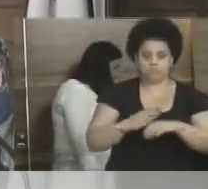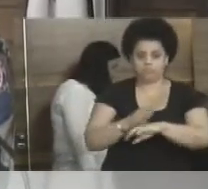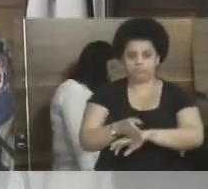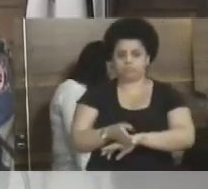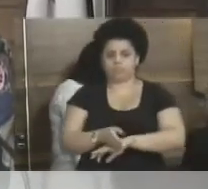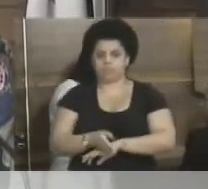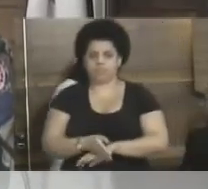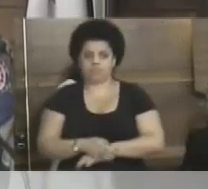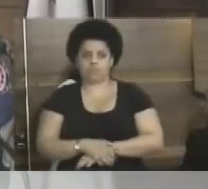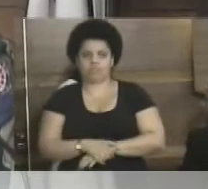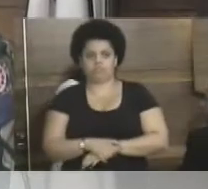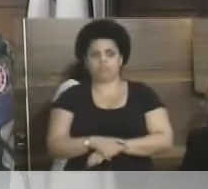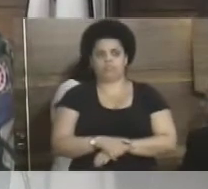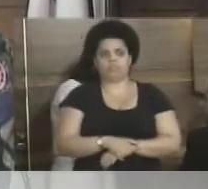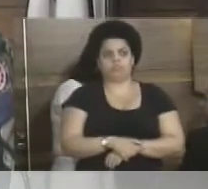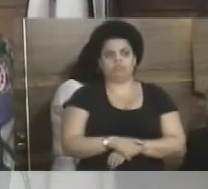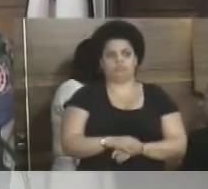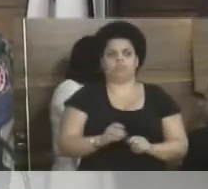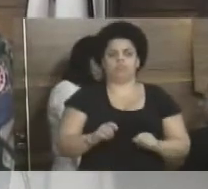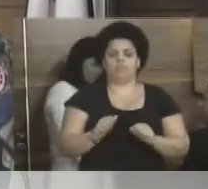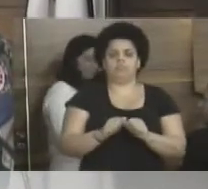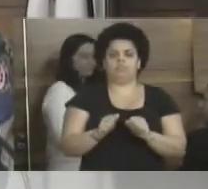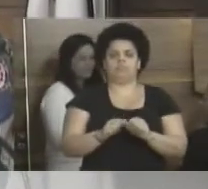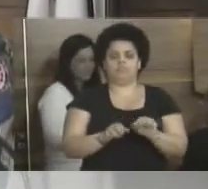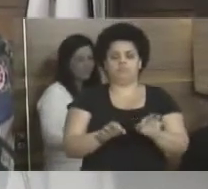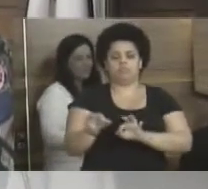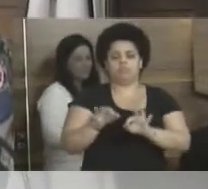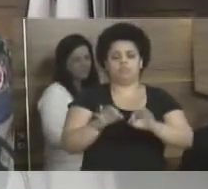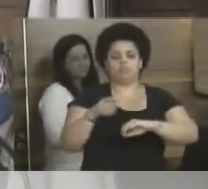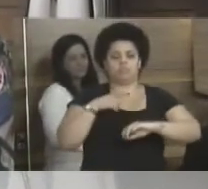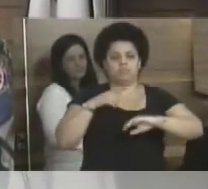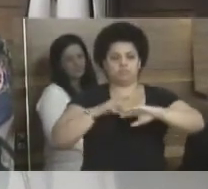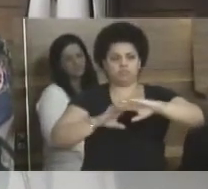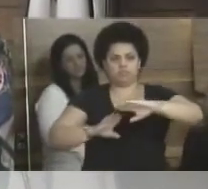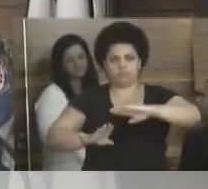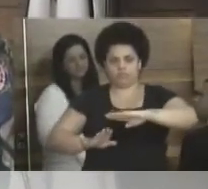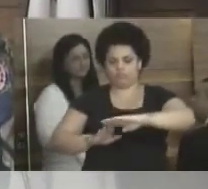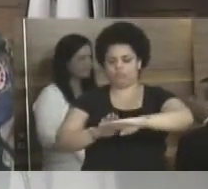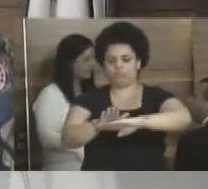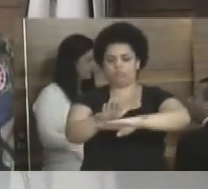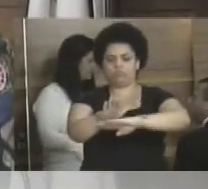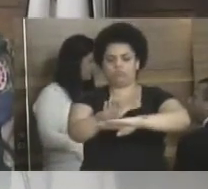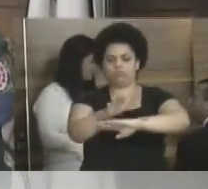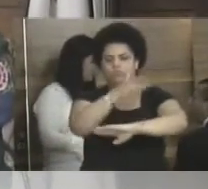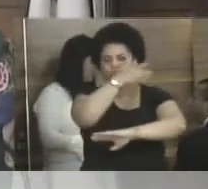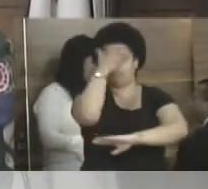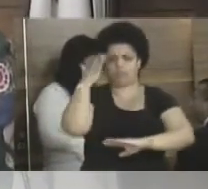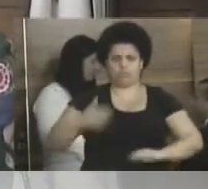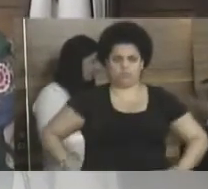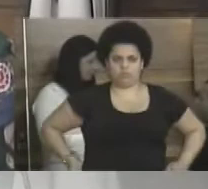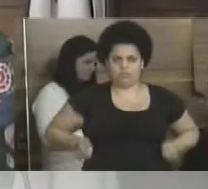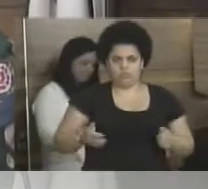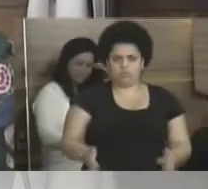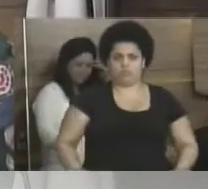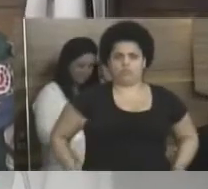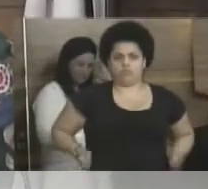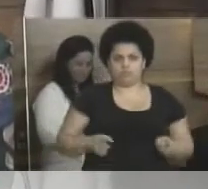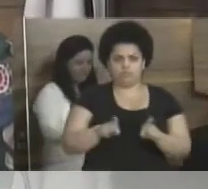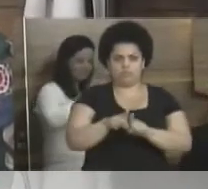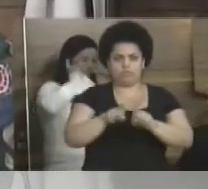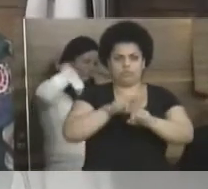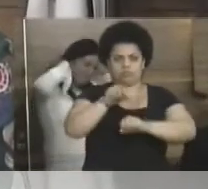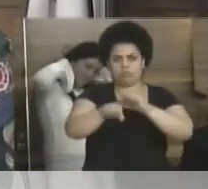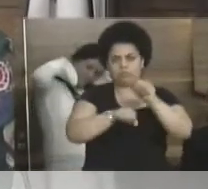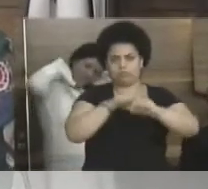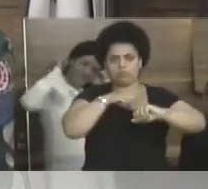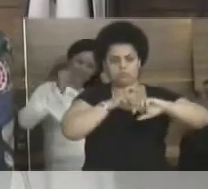um estudo de viabilidade técnica para adaptar uma rampa de acesso a cadeirantes e ciclistas ao lado